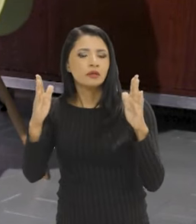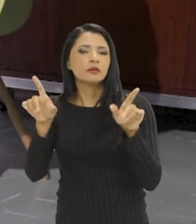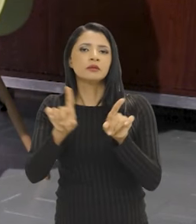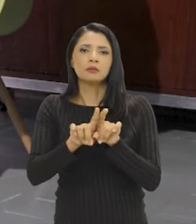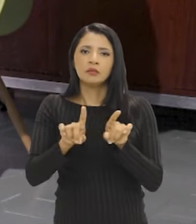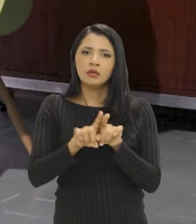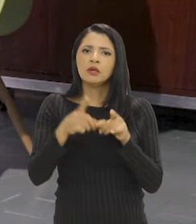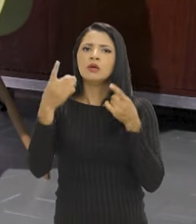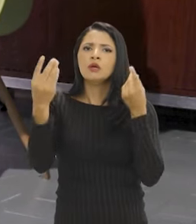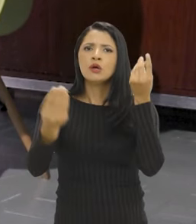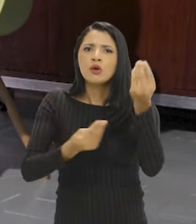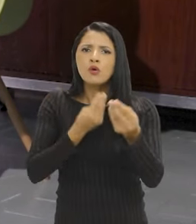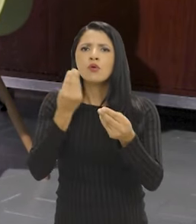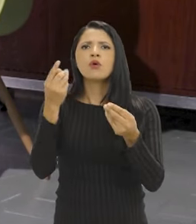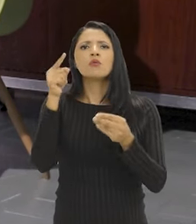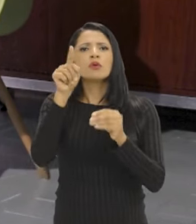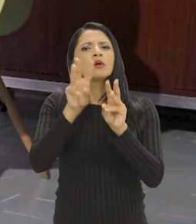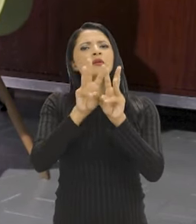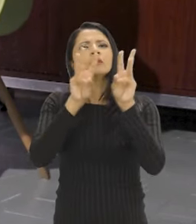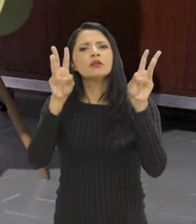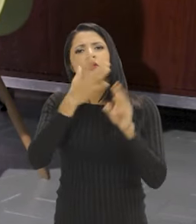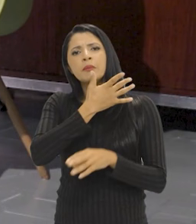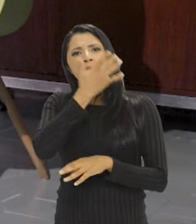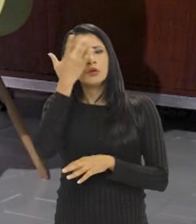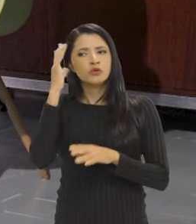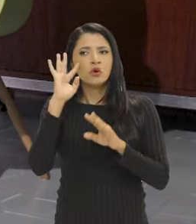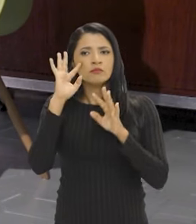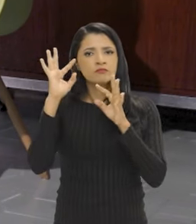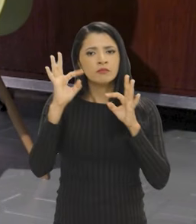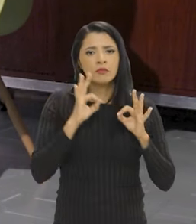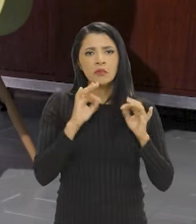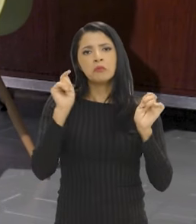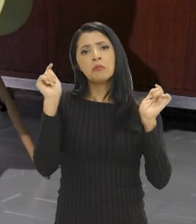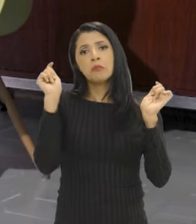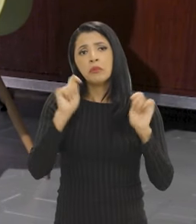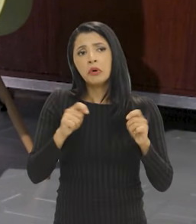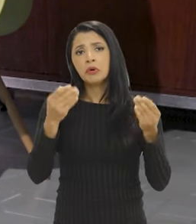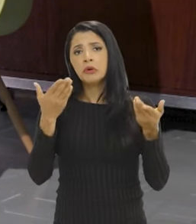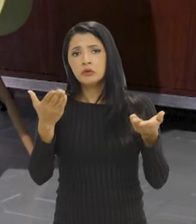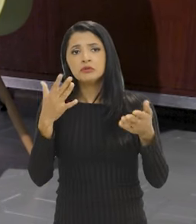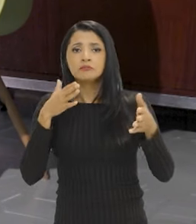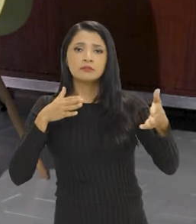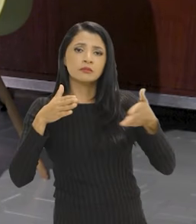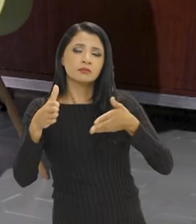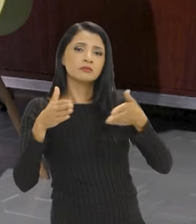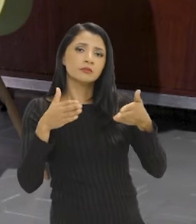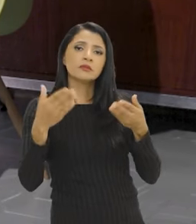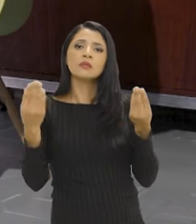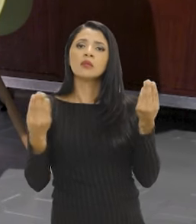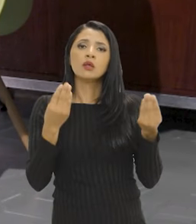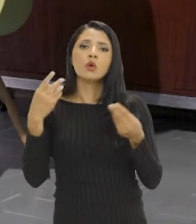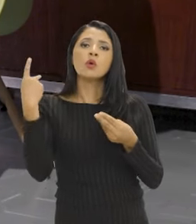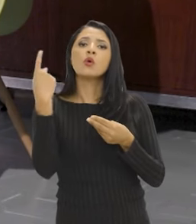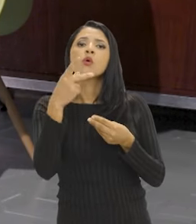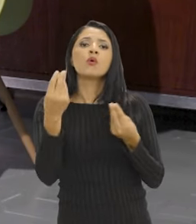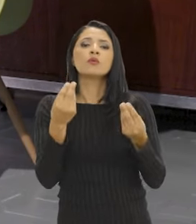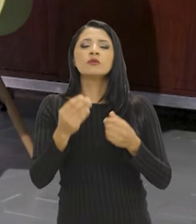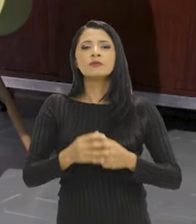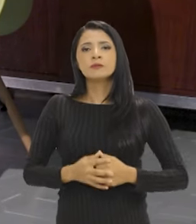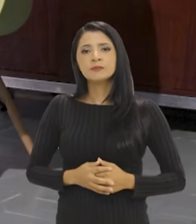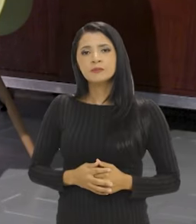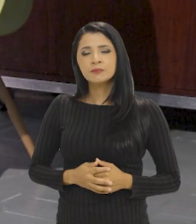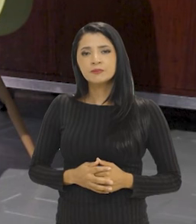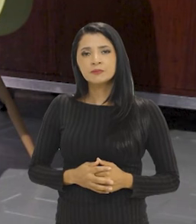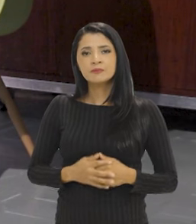a biblioteca digital, como que na internet as pessoas que estão nos assistindo podem acessar tudo isso que o